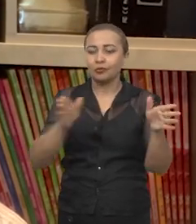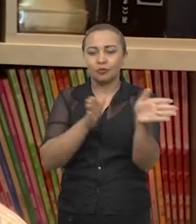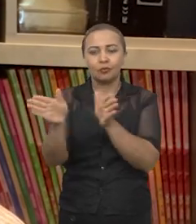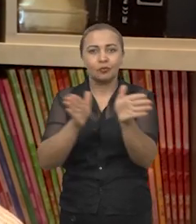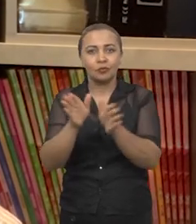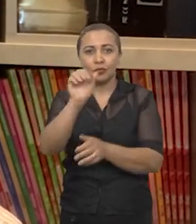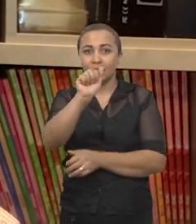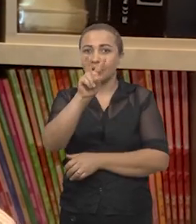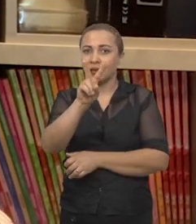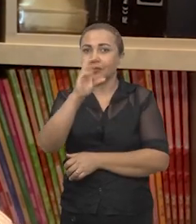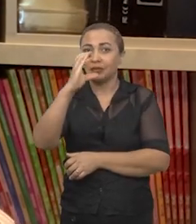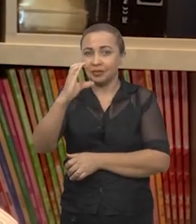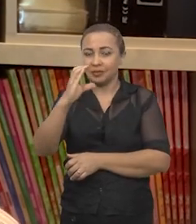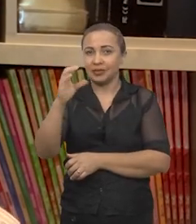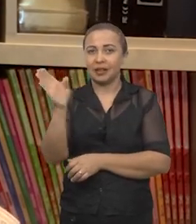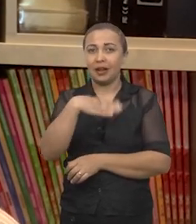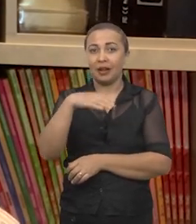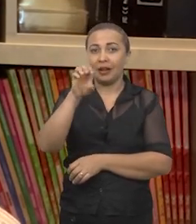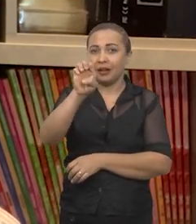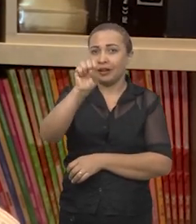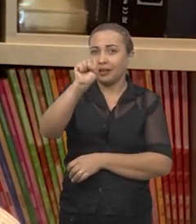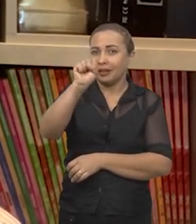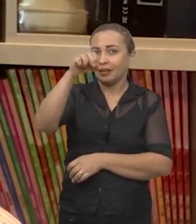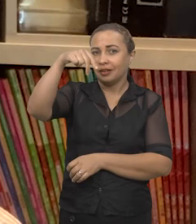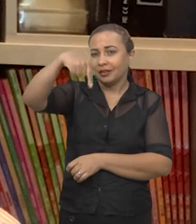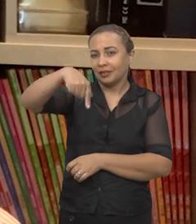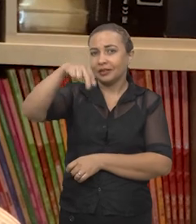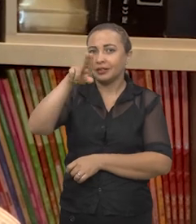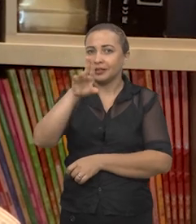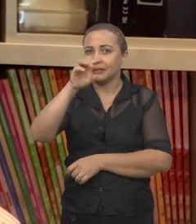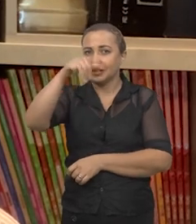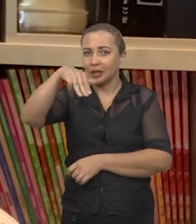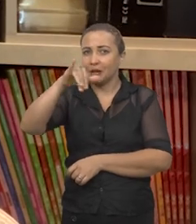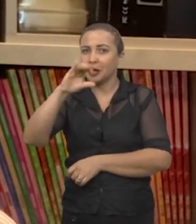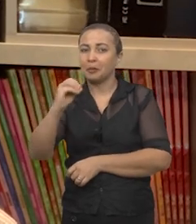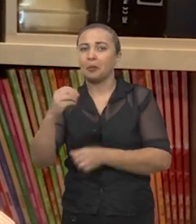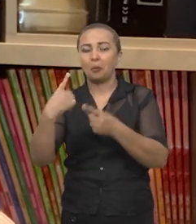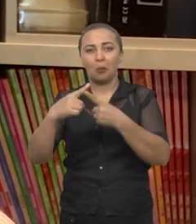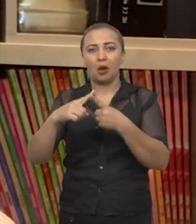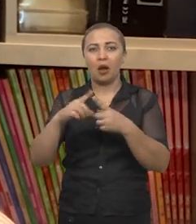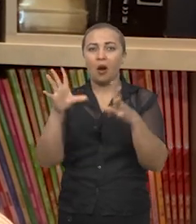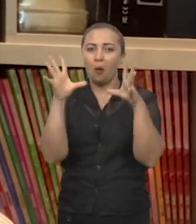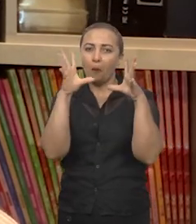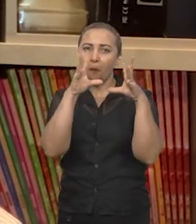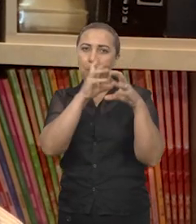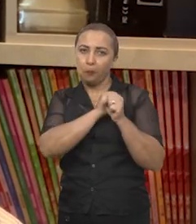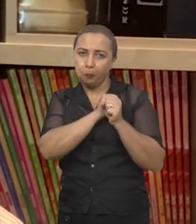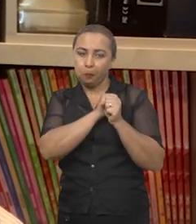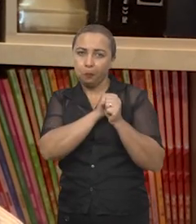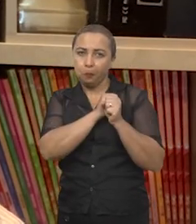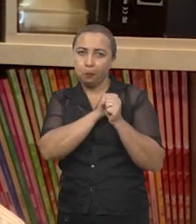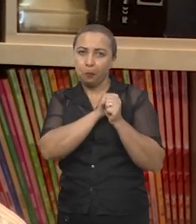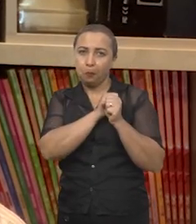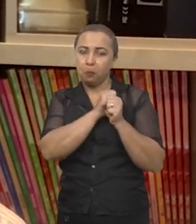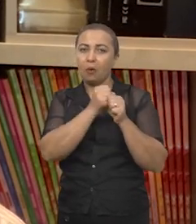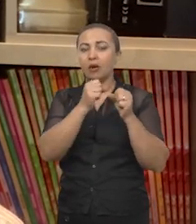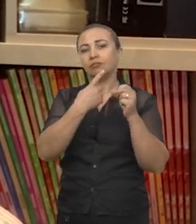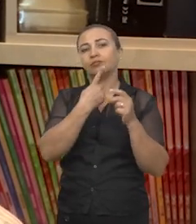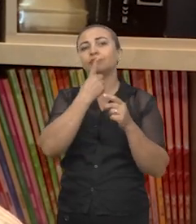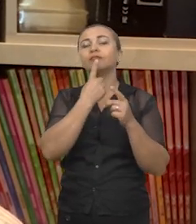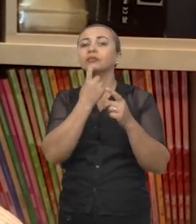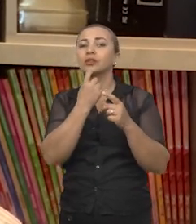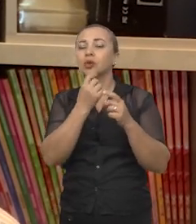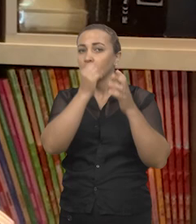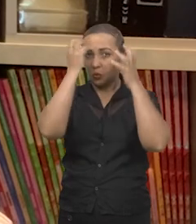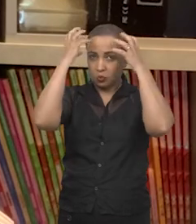o AVC isquêmico que é um quadro que ocorre por uma obstrução na circulação cerebral do